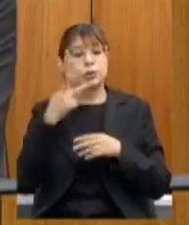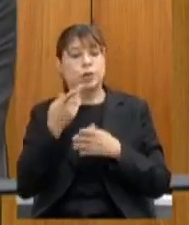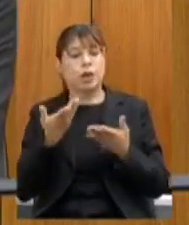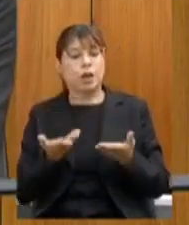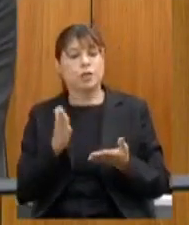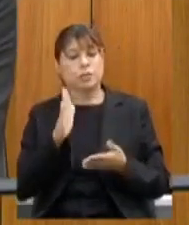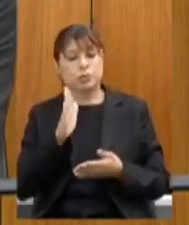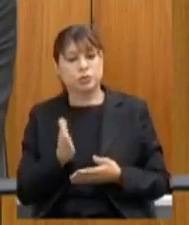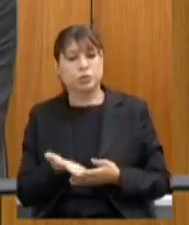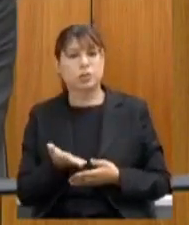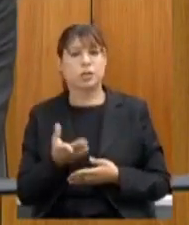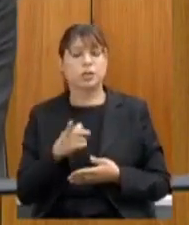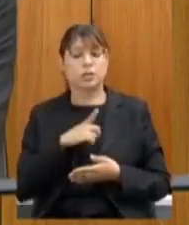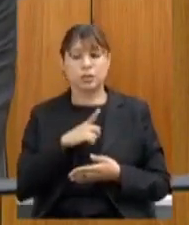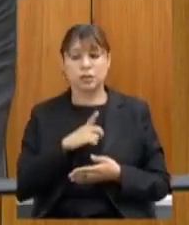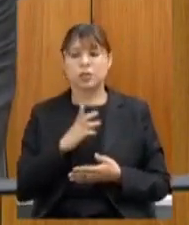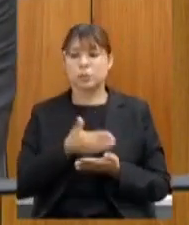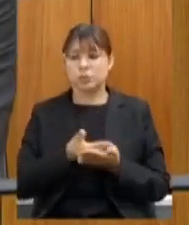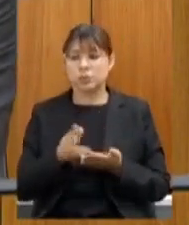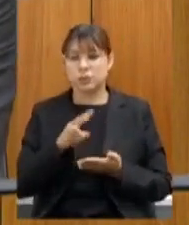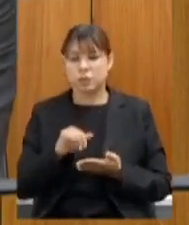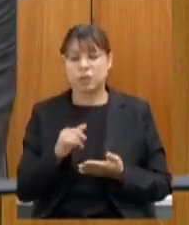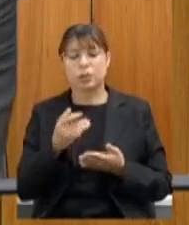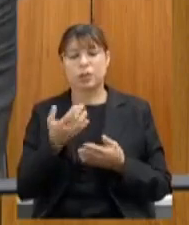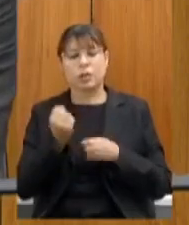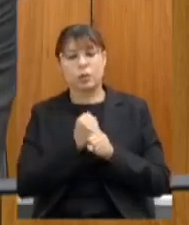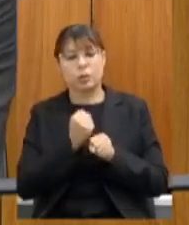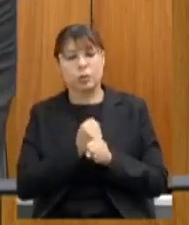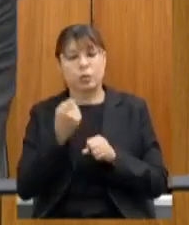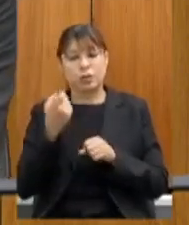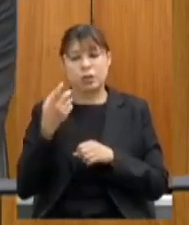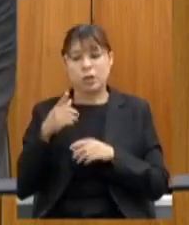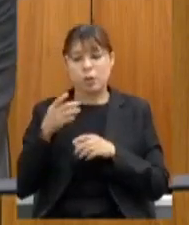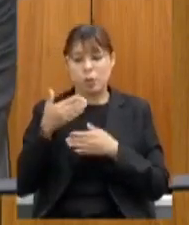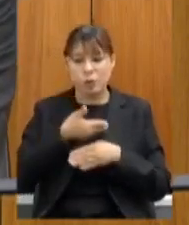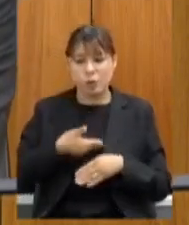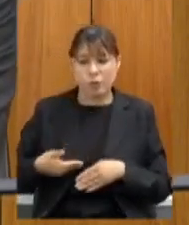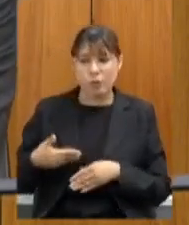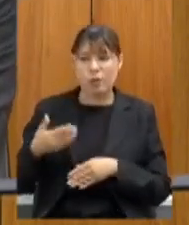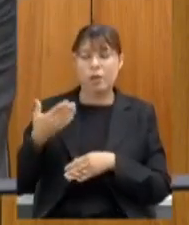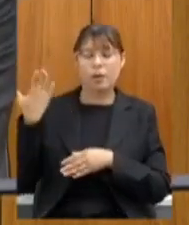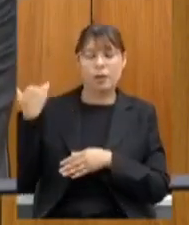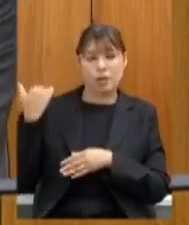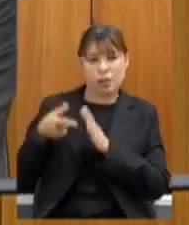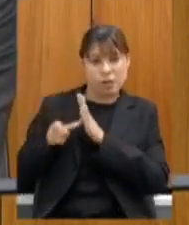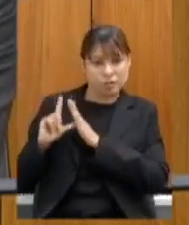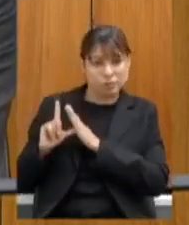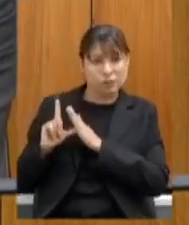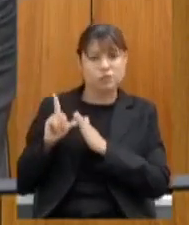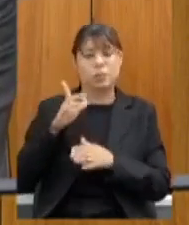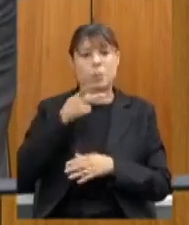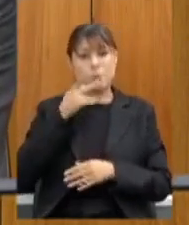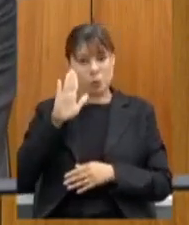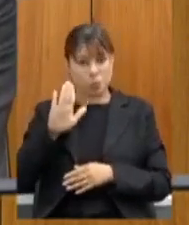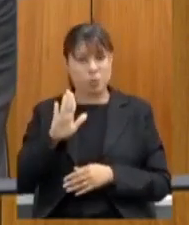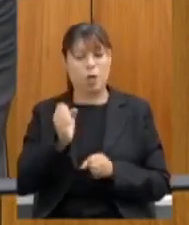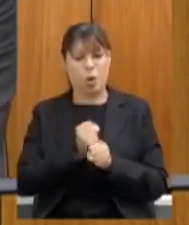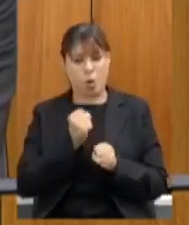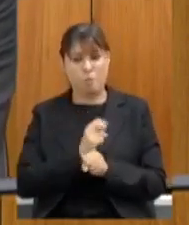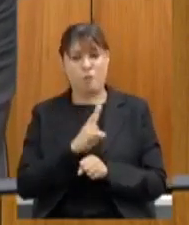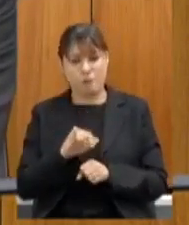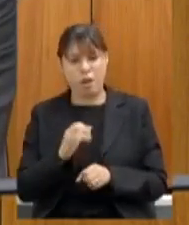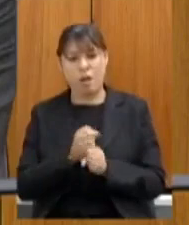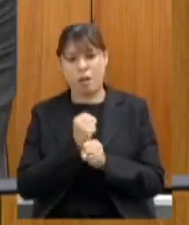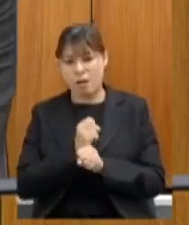empenhada uma obra então o governo passado prometeu obra nesse estado inteiro obras e mais obras para as escolas